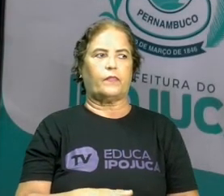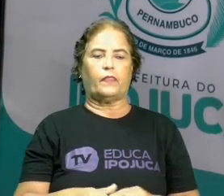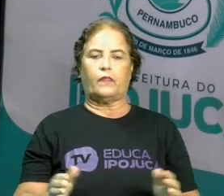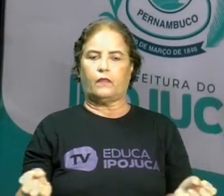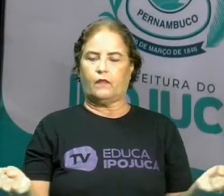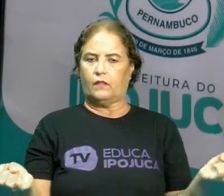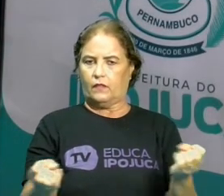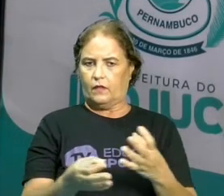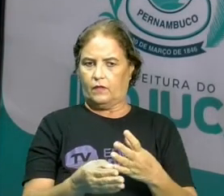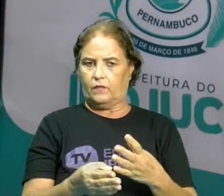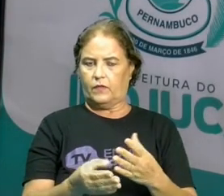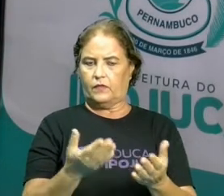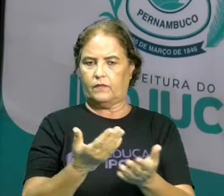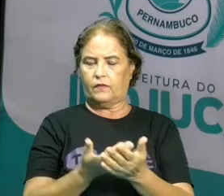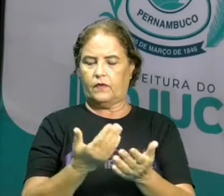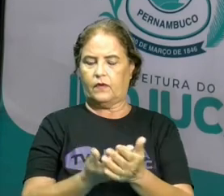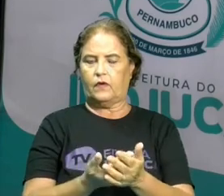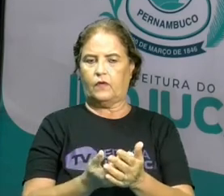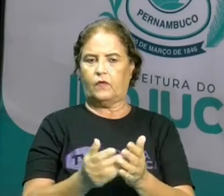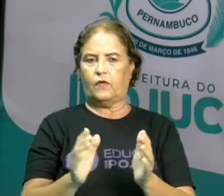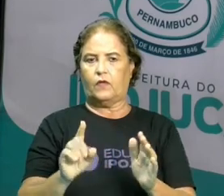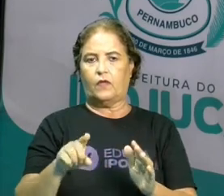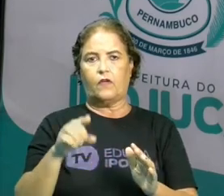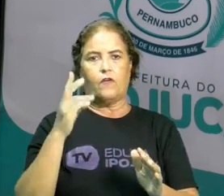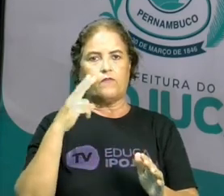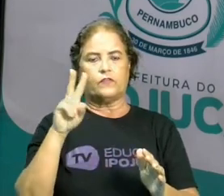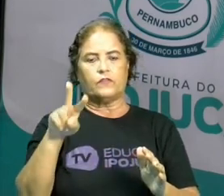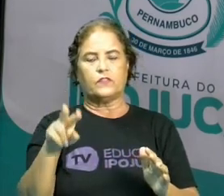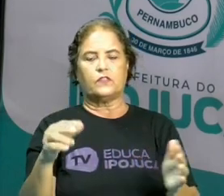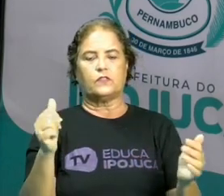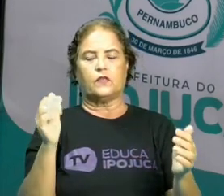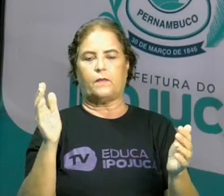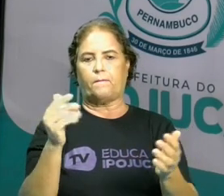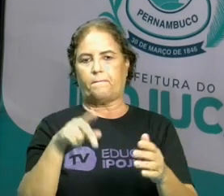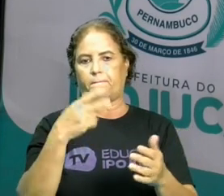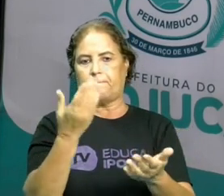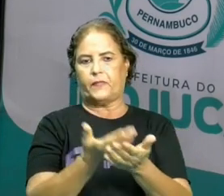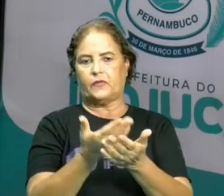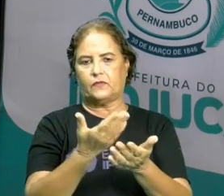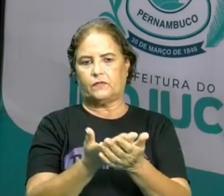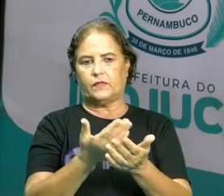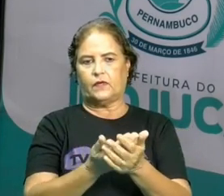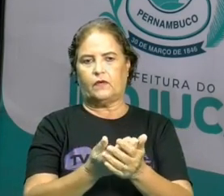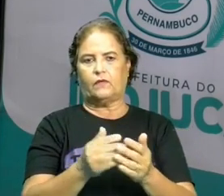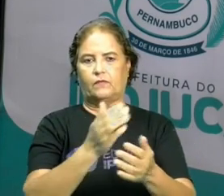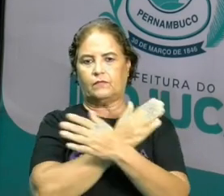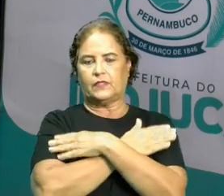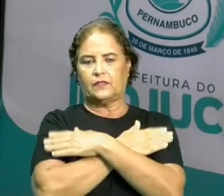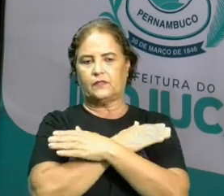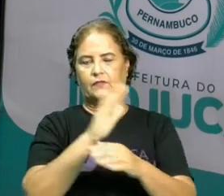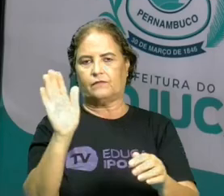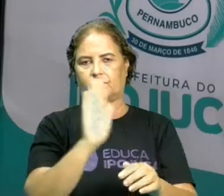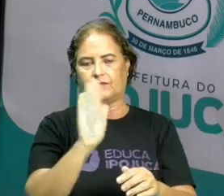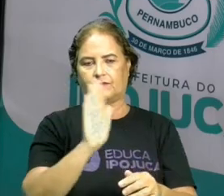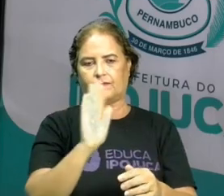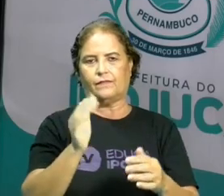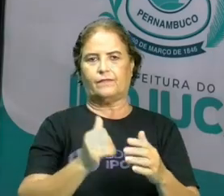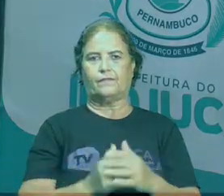Encerramos a aula de hoje e eu vejo vocês na próxima, tá bom? Abração e até a próxima aula. Tchau, tchau. tchau.